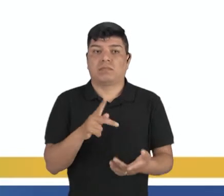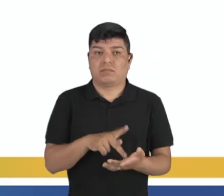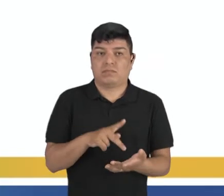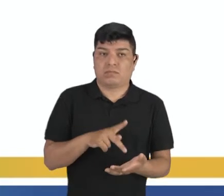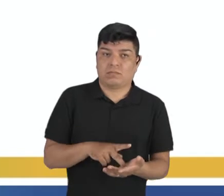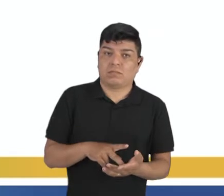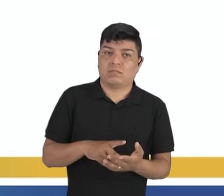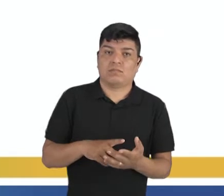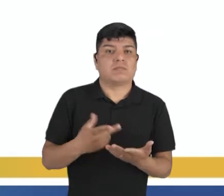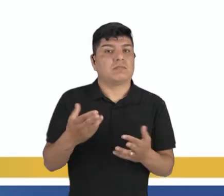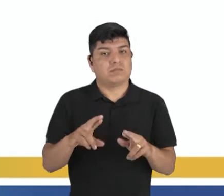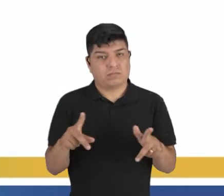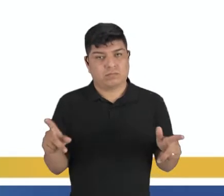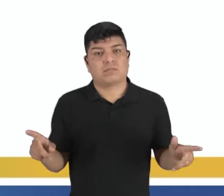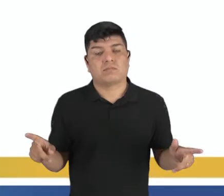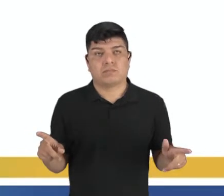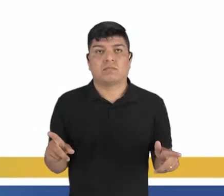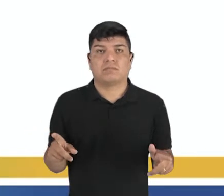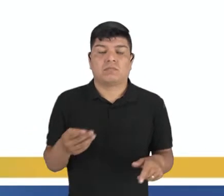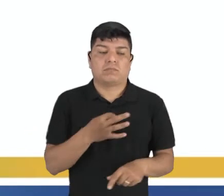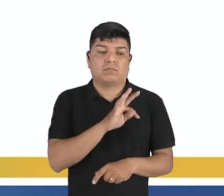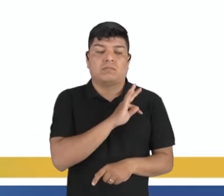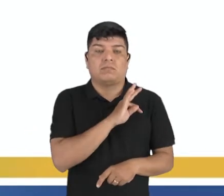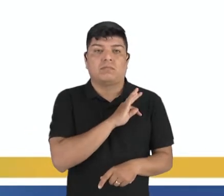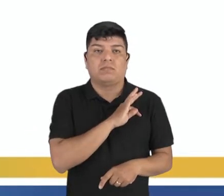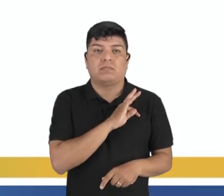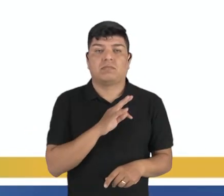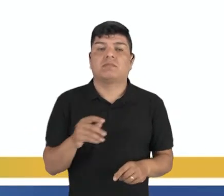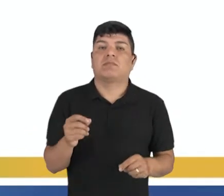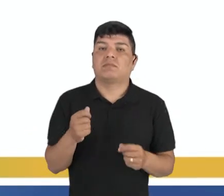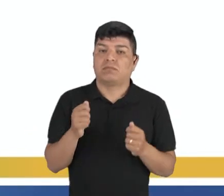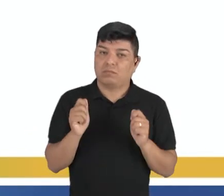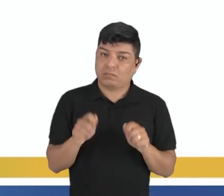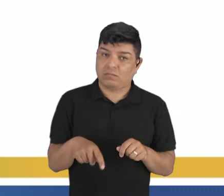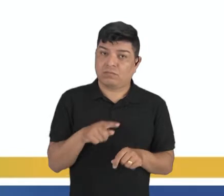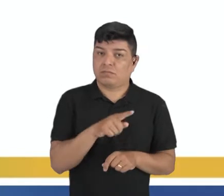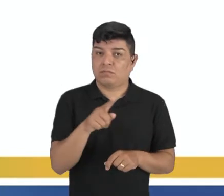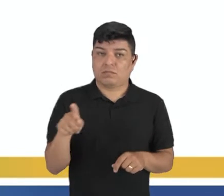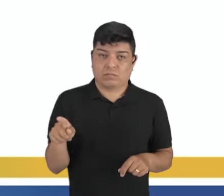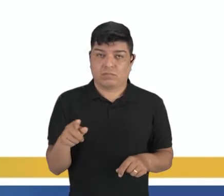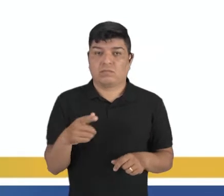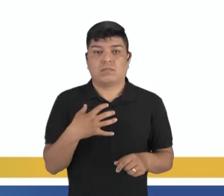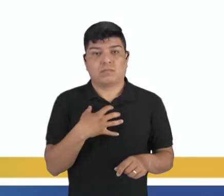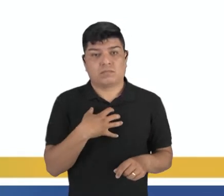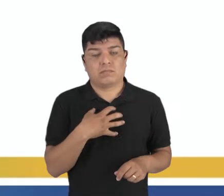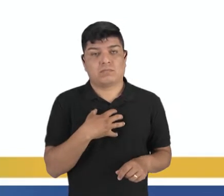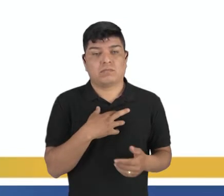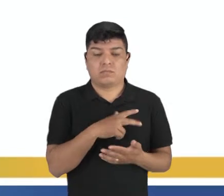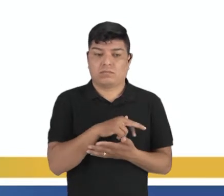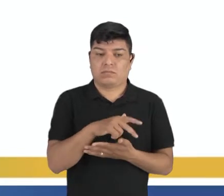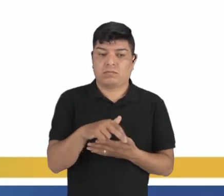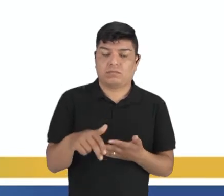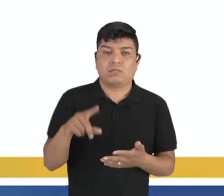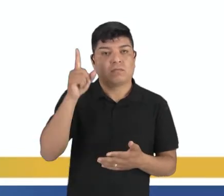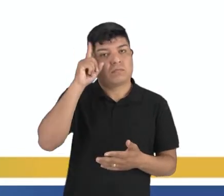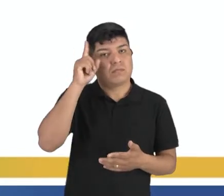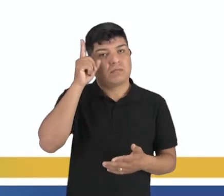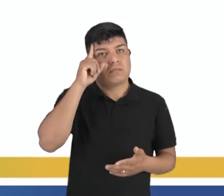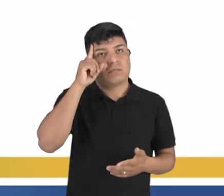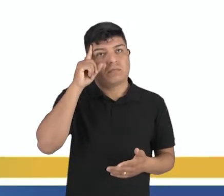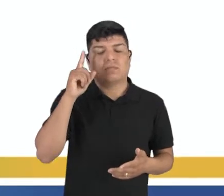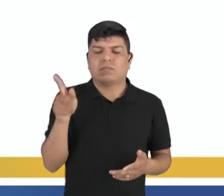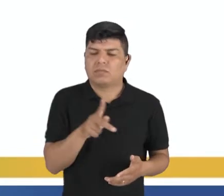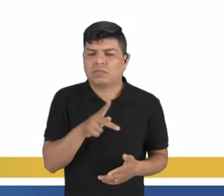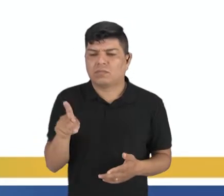está muito longe disso. A técnica é acessível, e você pode incorporá-la de diversas maneiras em sua rotina. Tá,